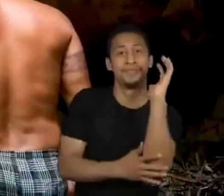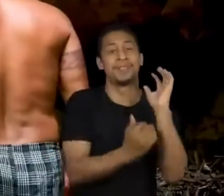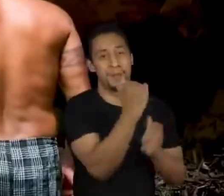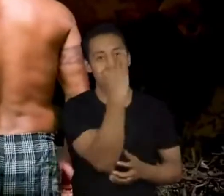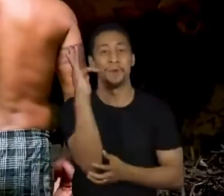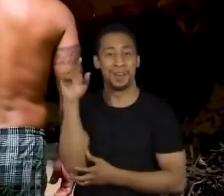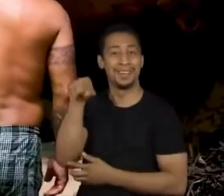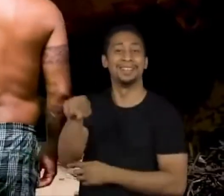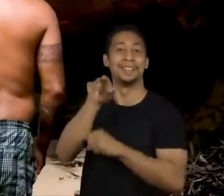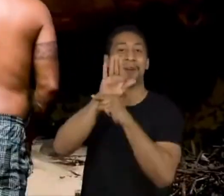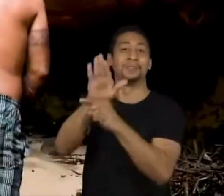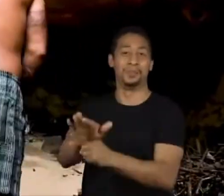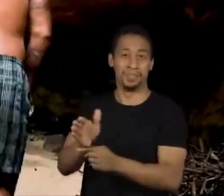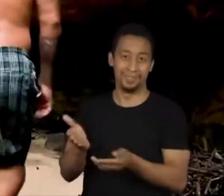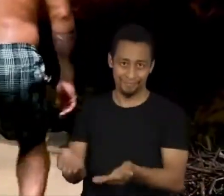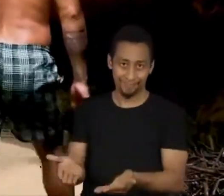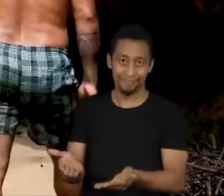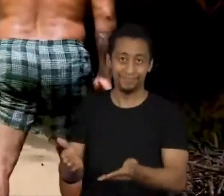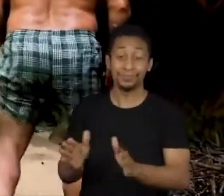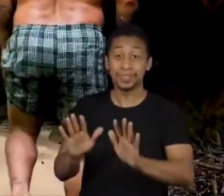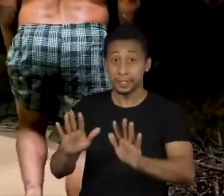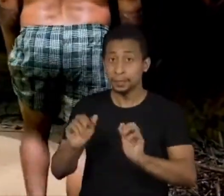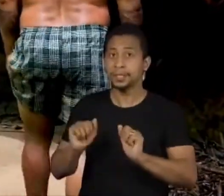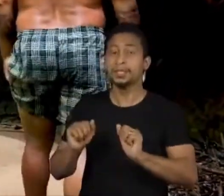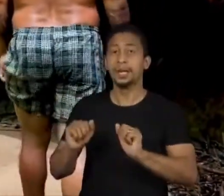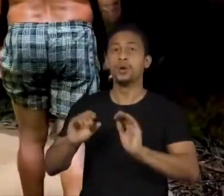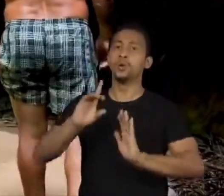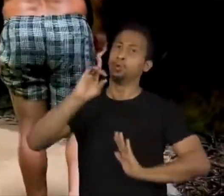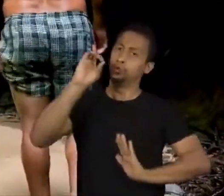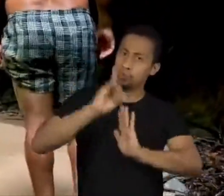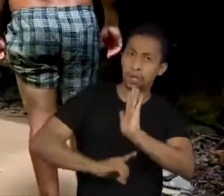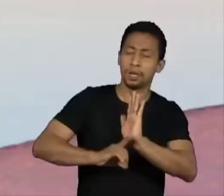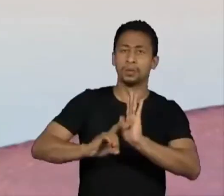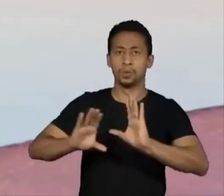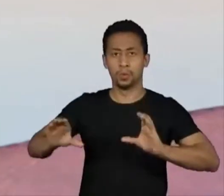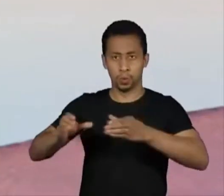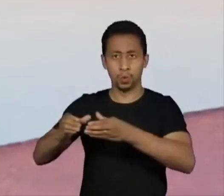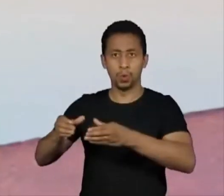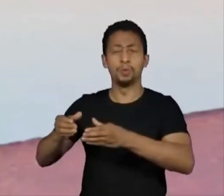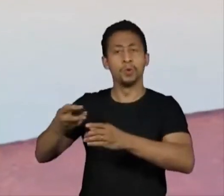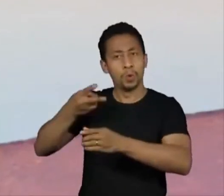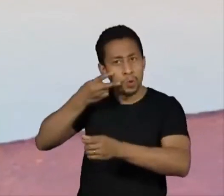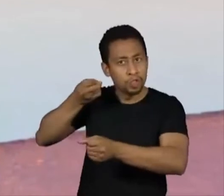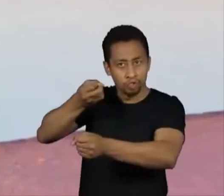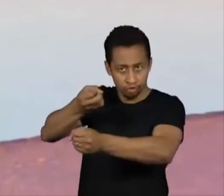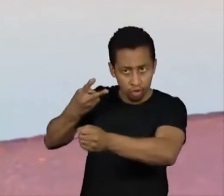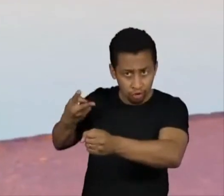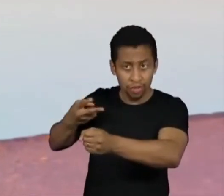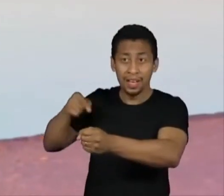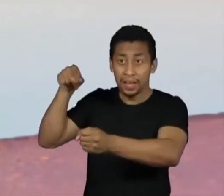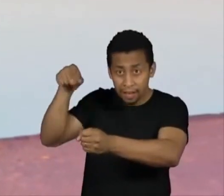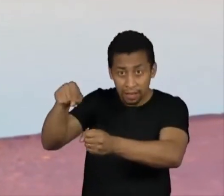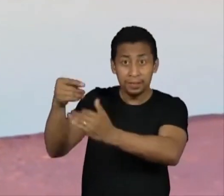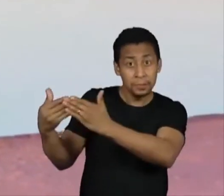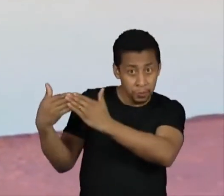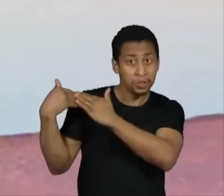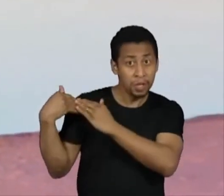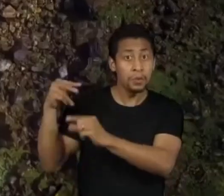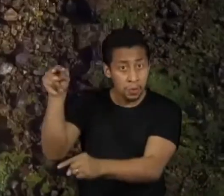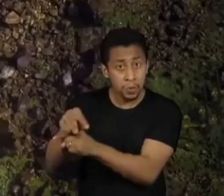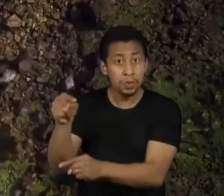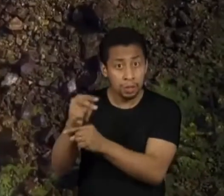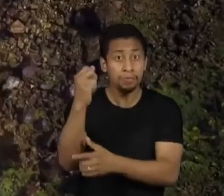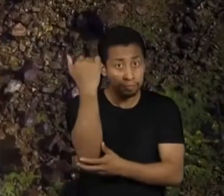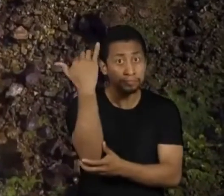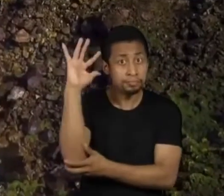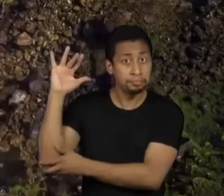Para além de defender os direitos indígenas, eles são os verdadeiros guardiões dessa natureza, são eles os verdadeiros